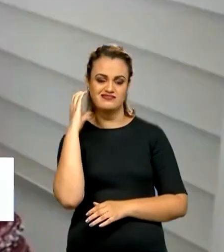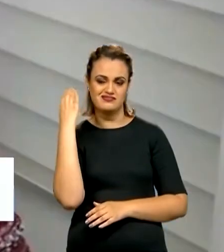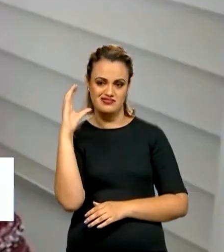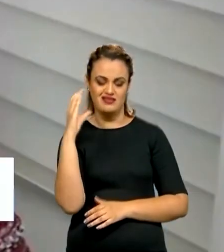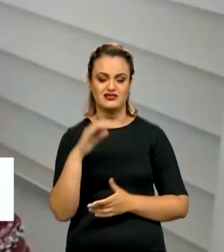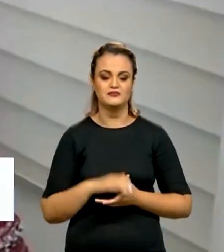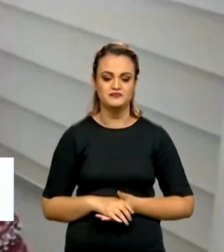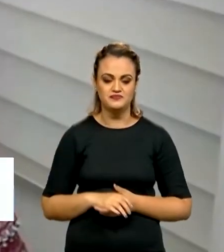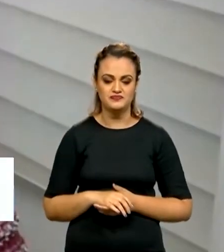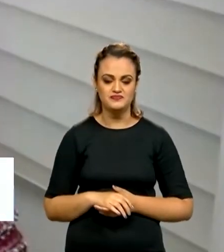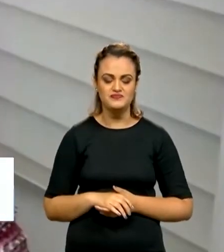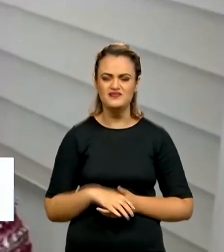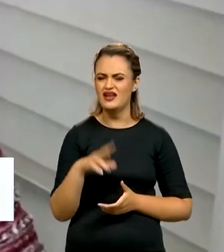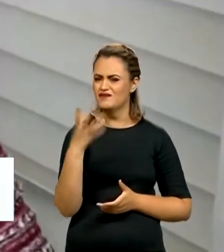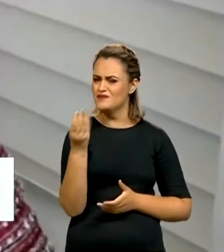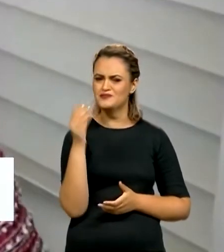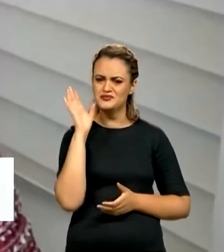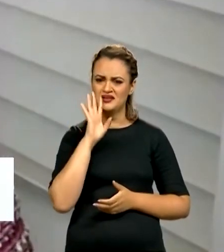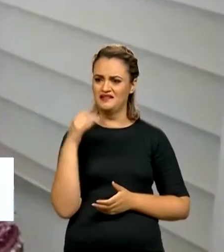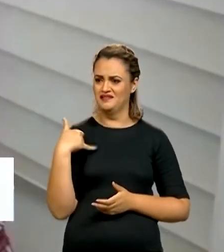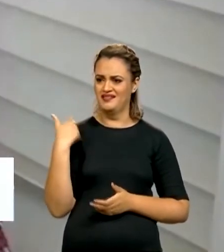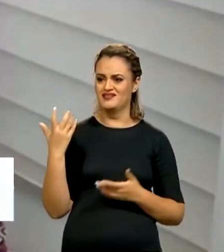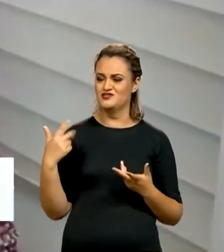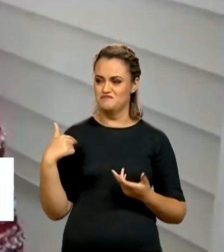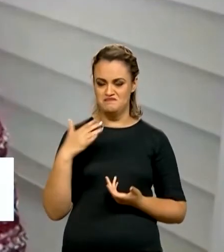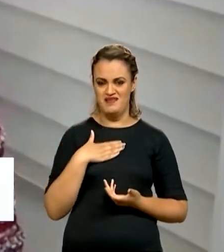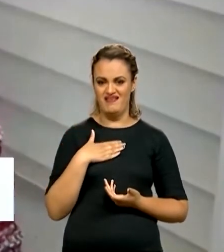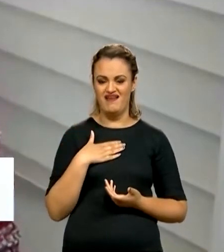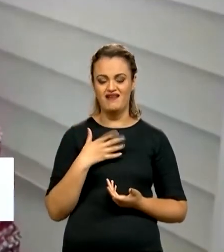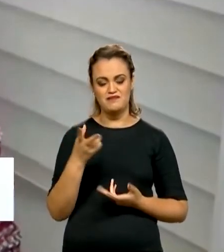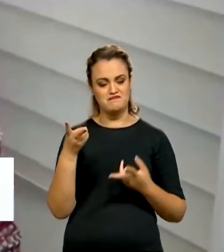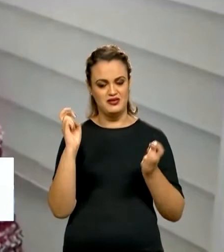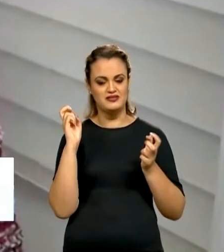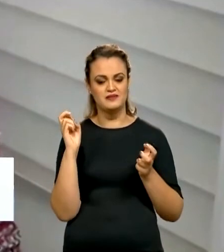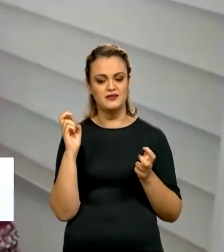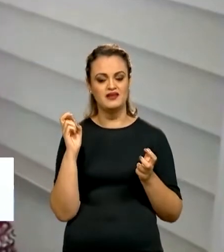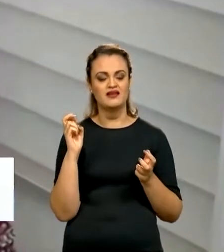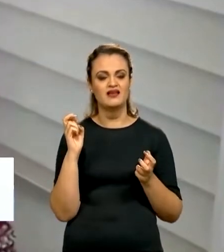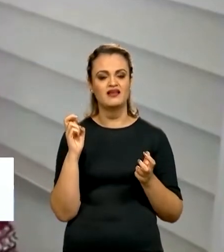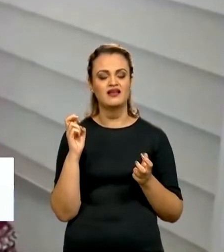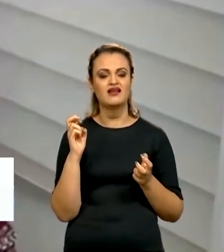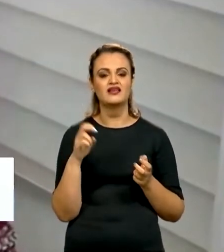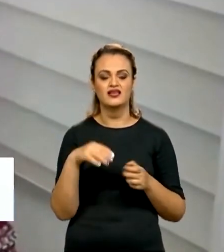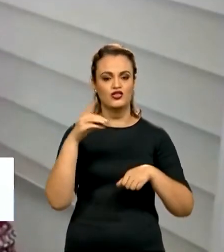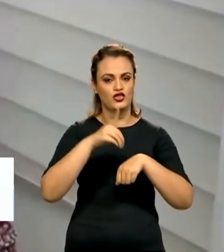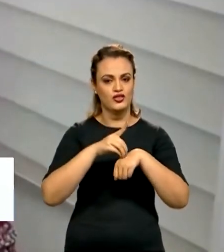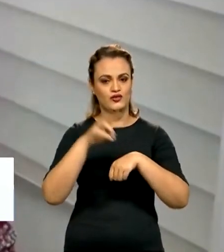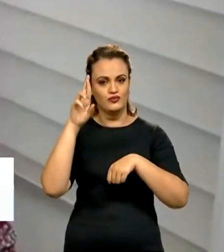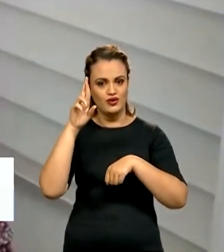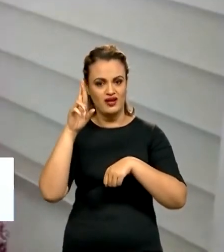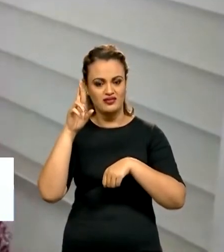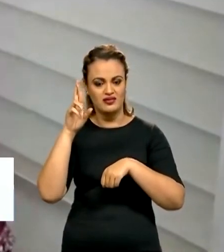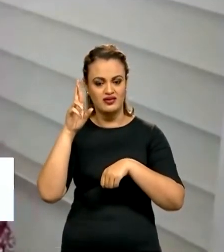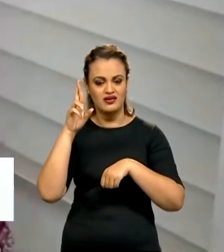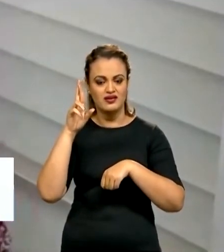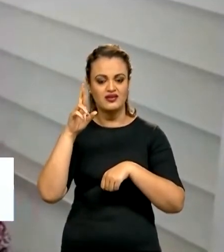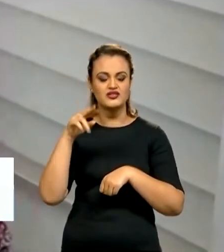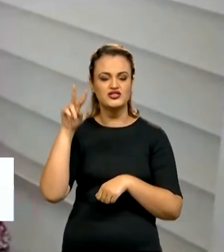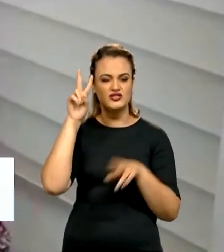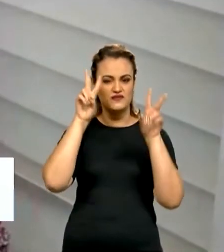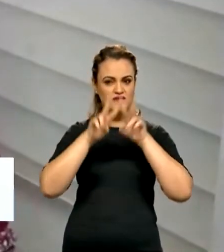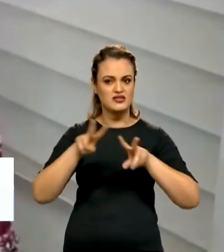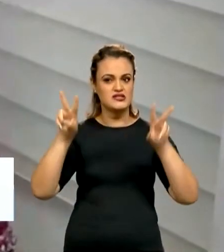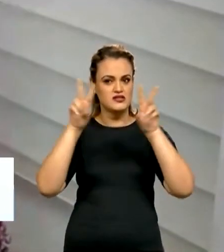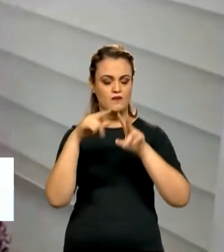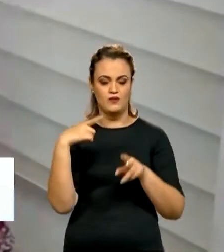É muito bacana poder chegar na minha idade e ver que hoje, no doutorado da divisão que eu